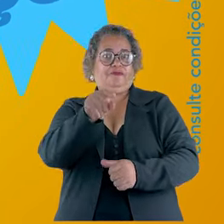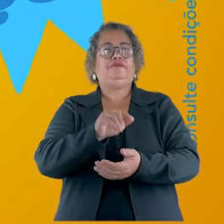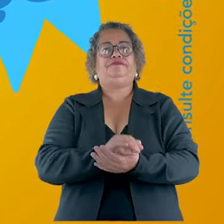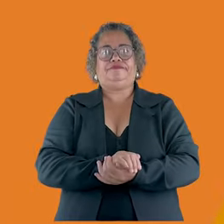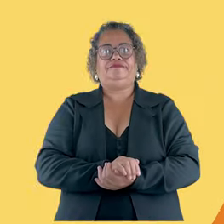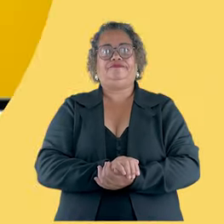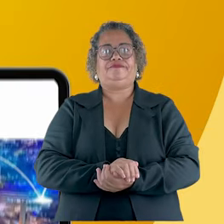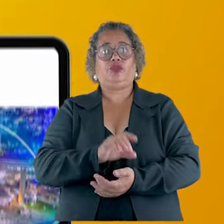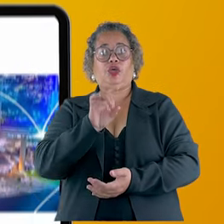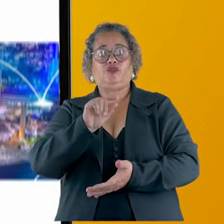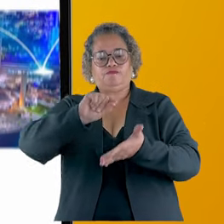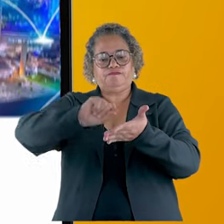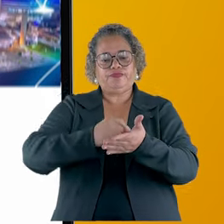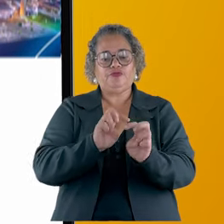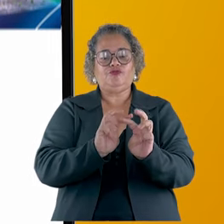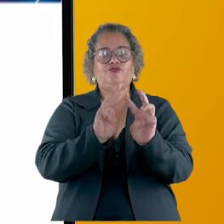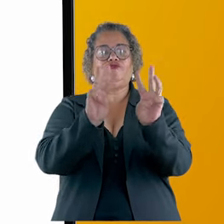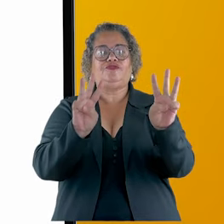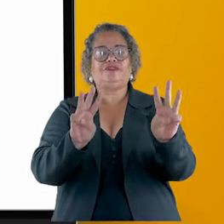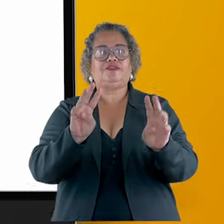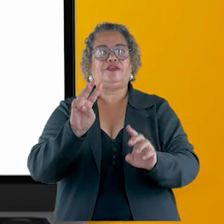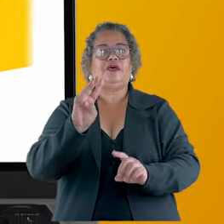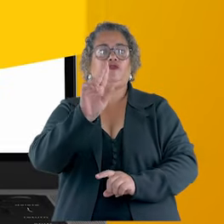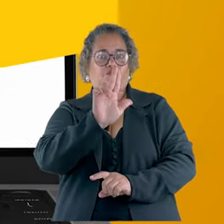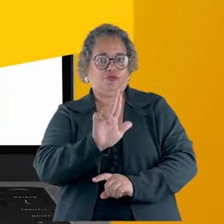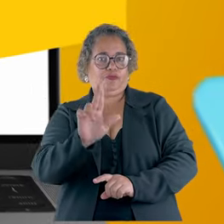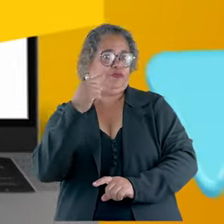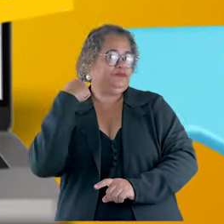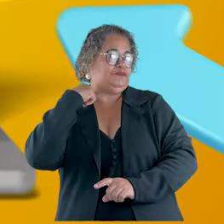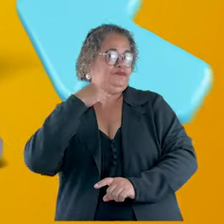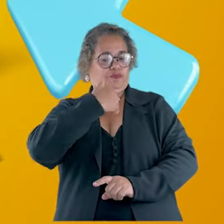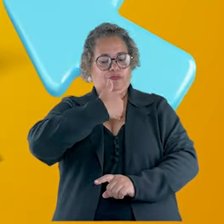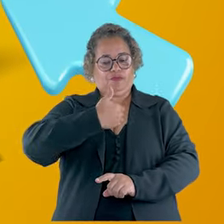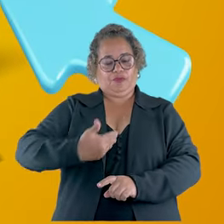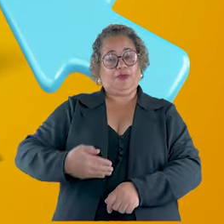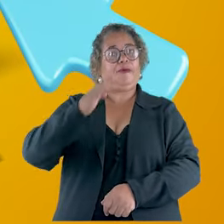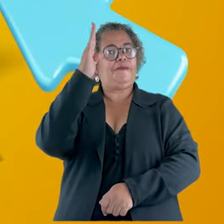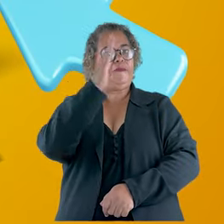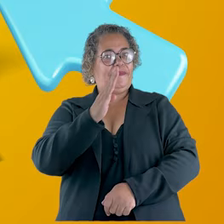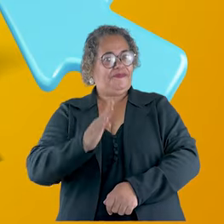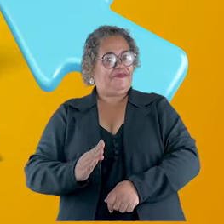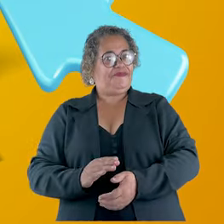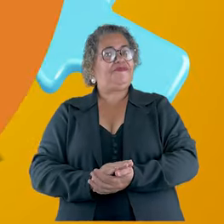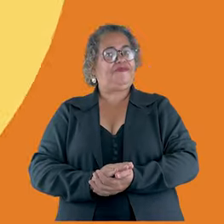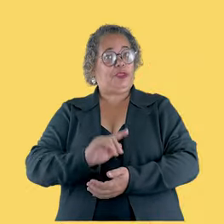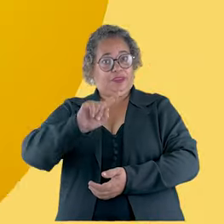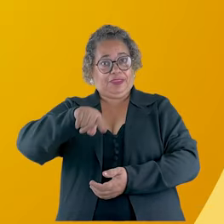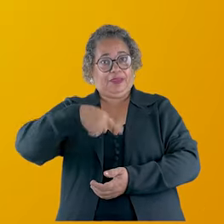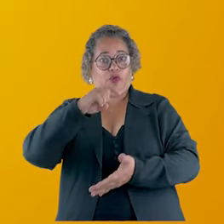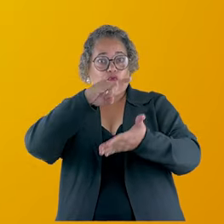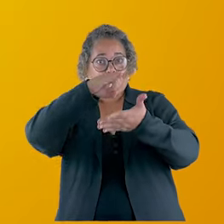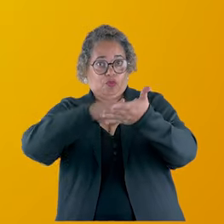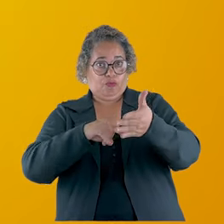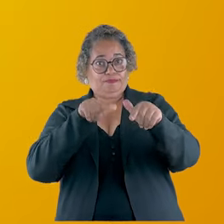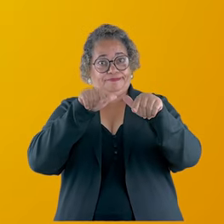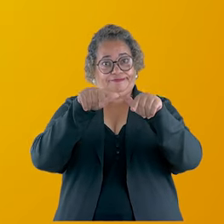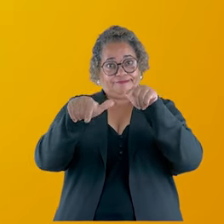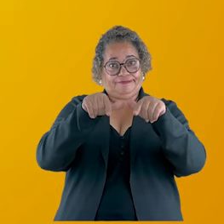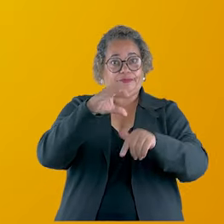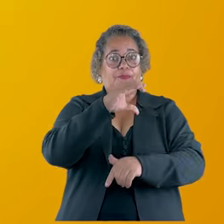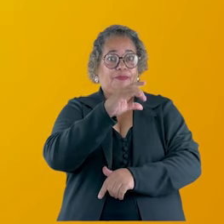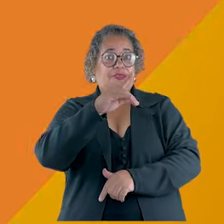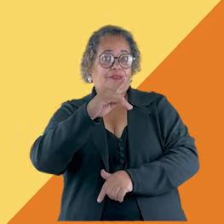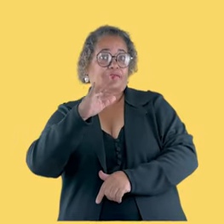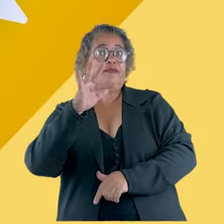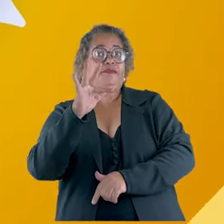no seu bolso! É só se cadastrar no site! www.uberlândia.mg.gov.br Daí, toda nota fiscal de